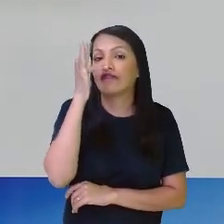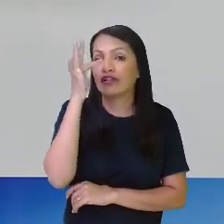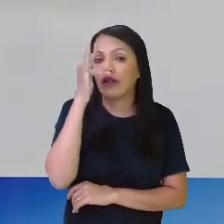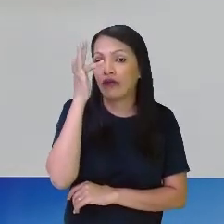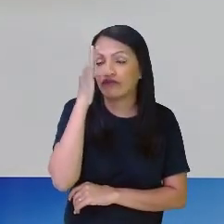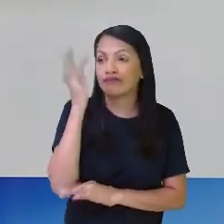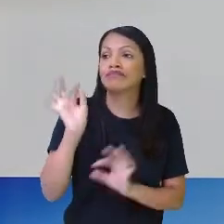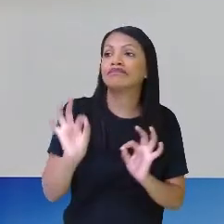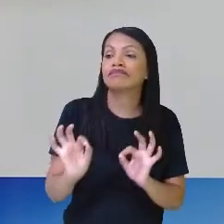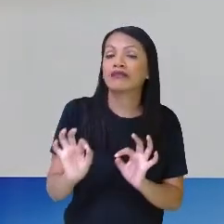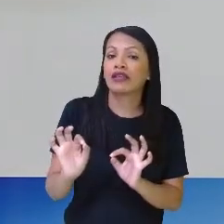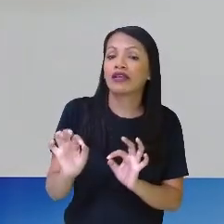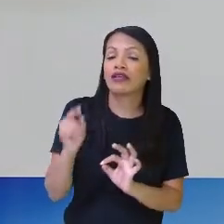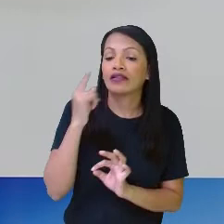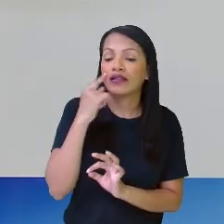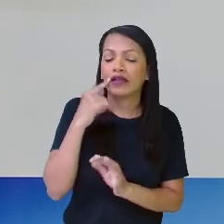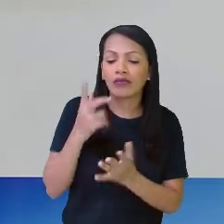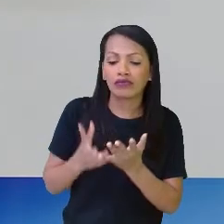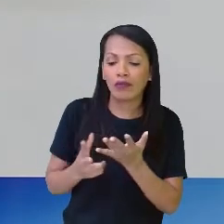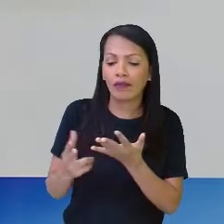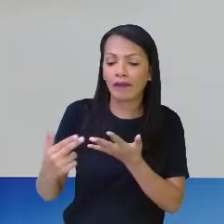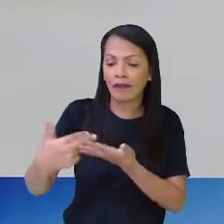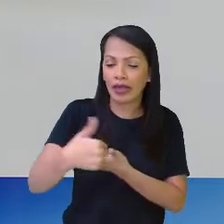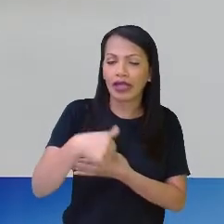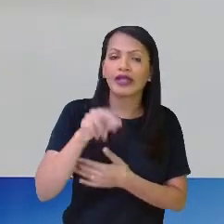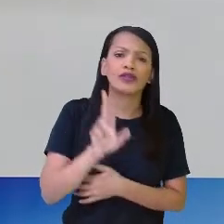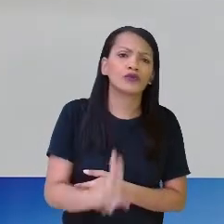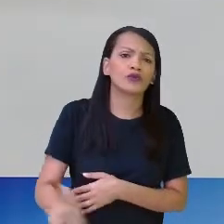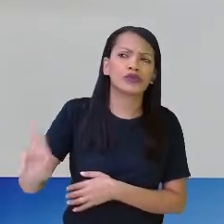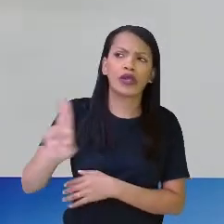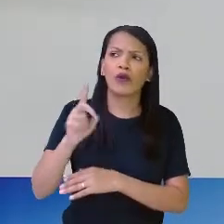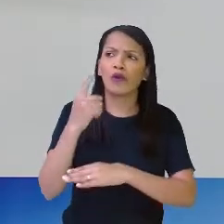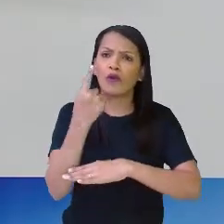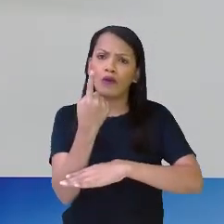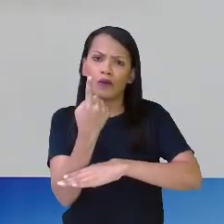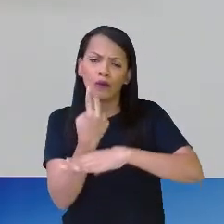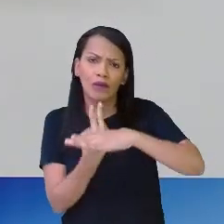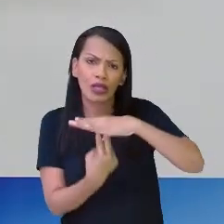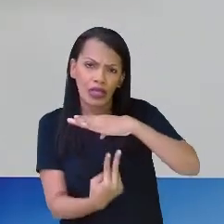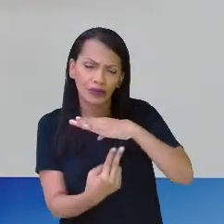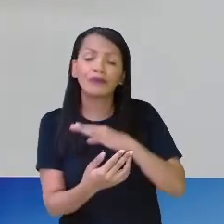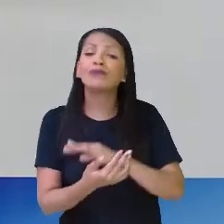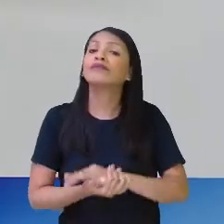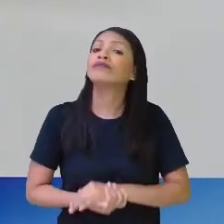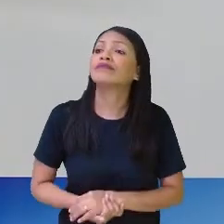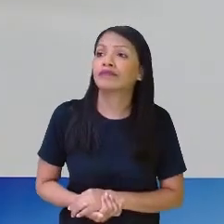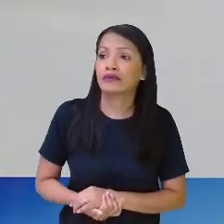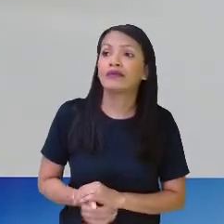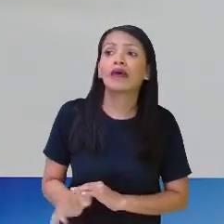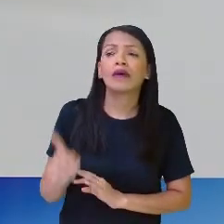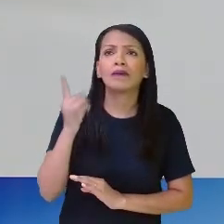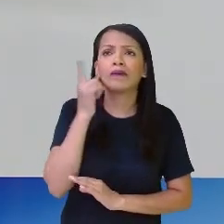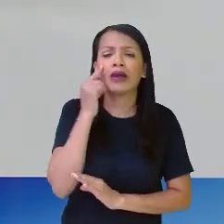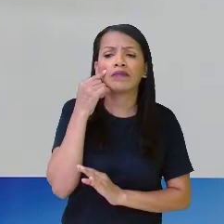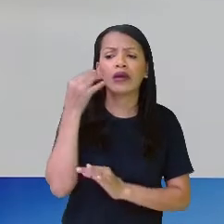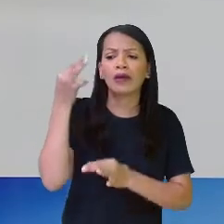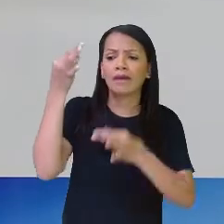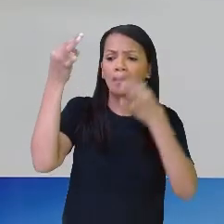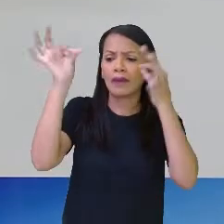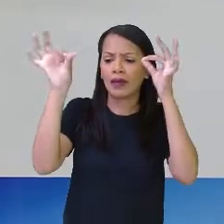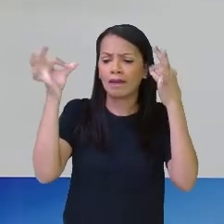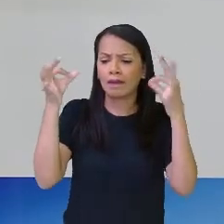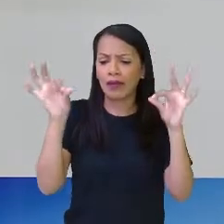E ela vai usar um meio, esse é fácil, né gente? Ela vai usar um meio para decorar a sua